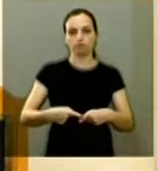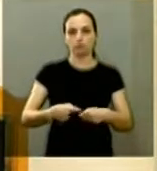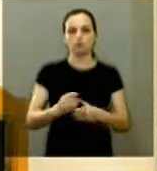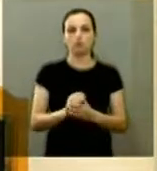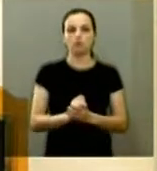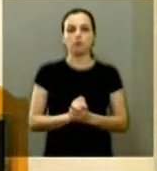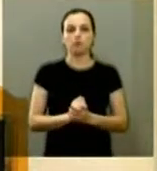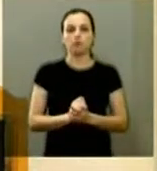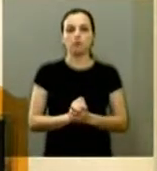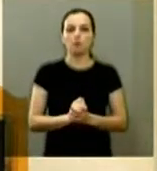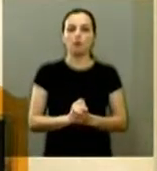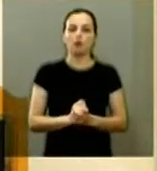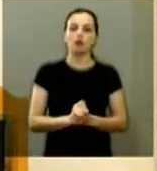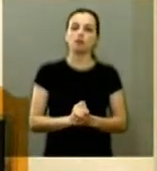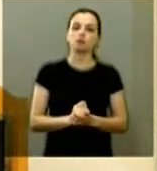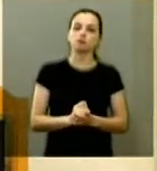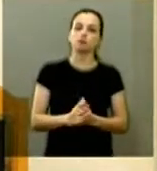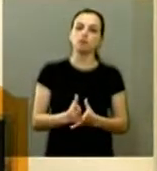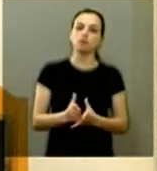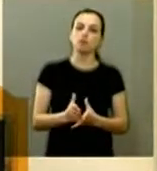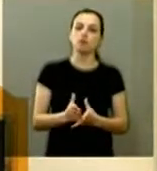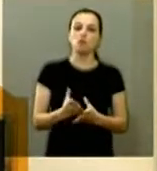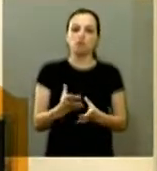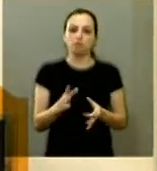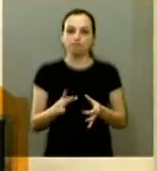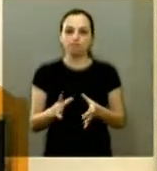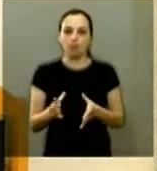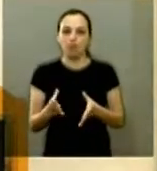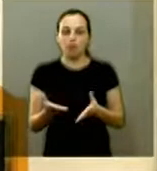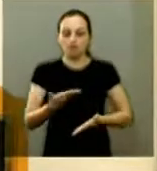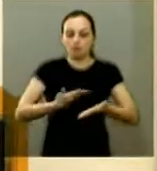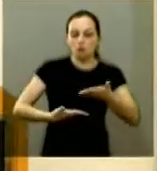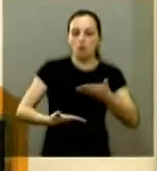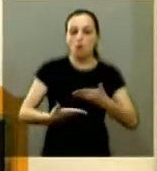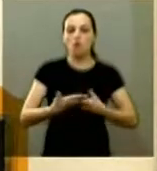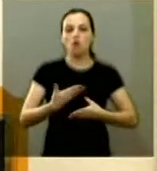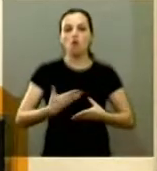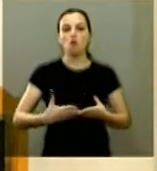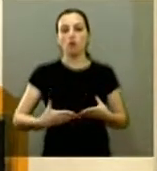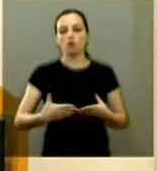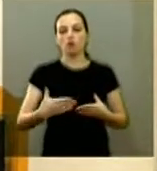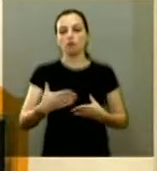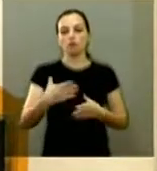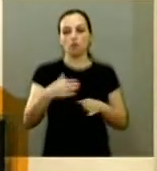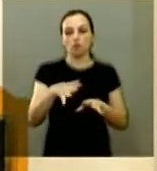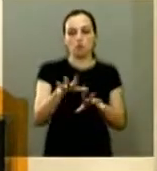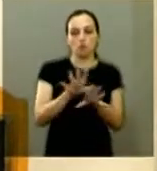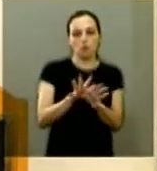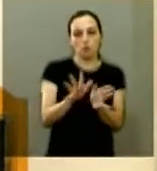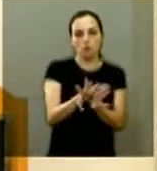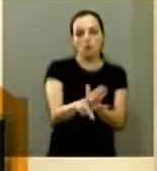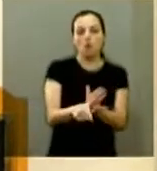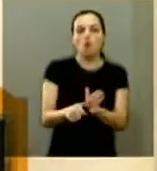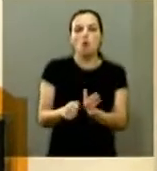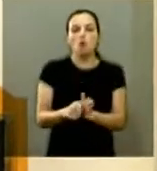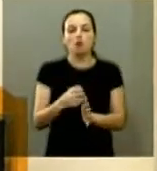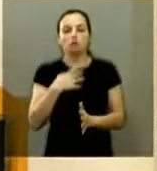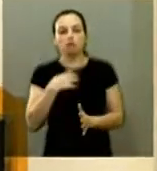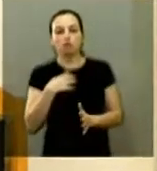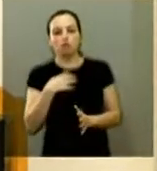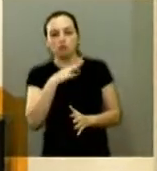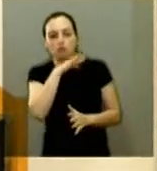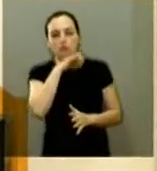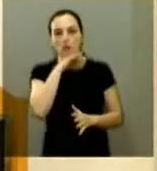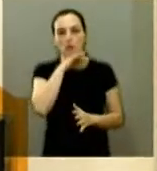nos permitimos conviver com a corrupção da forma mais perversa possível e aí a estrutura política de Brasília